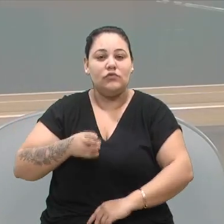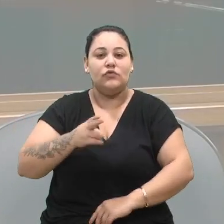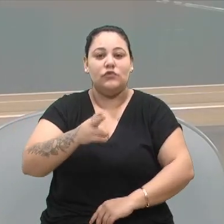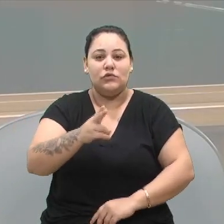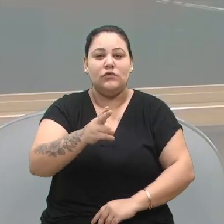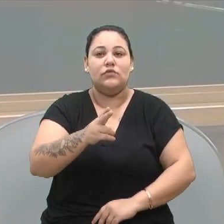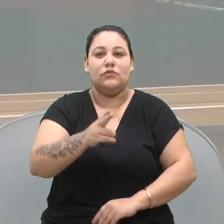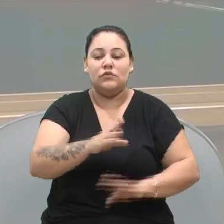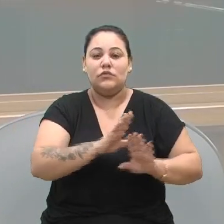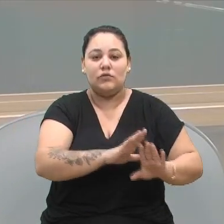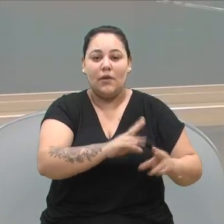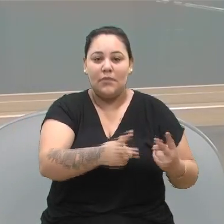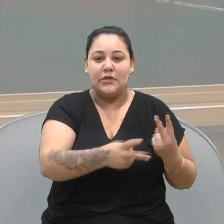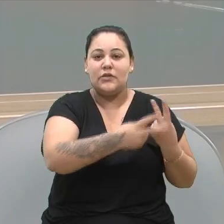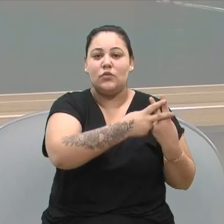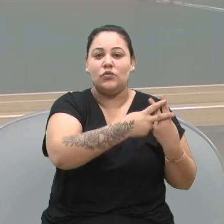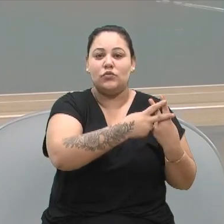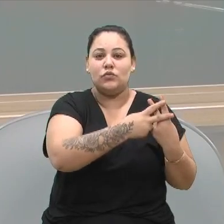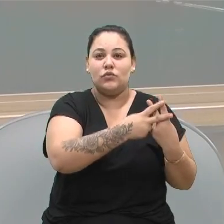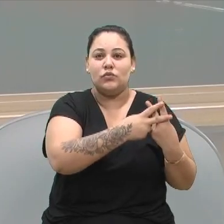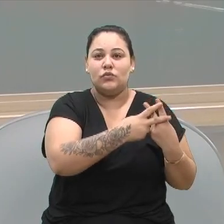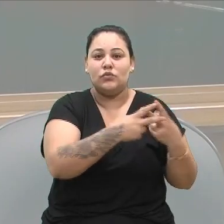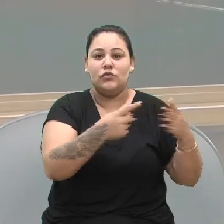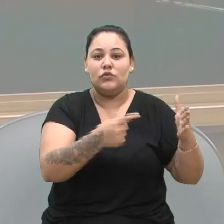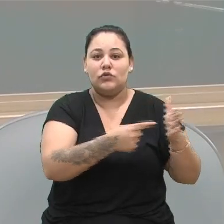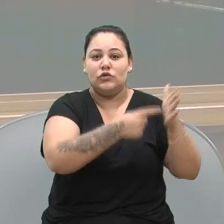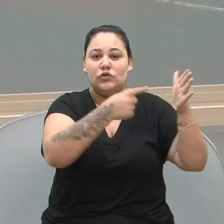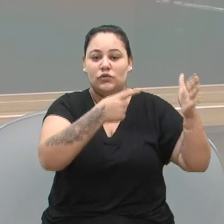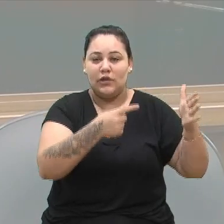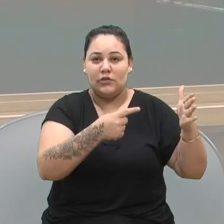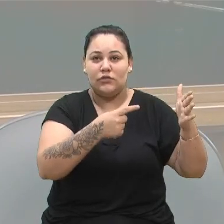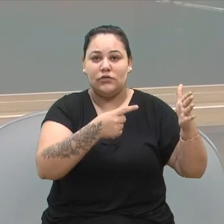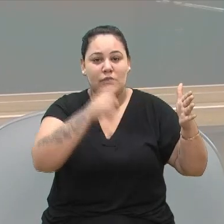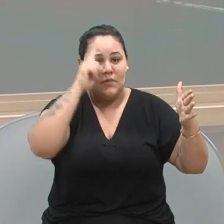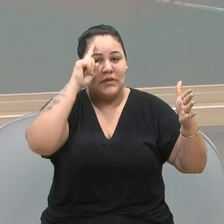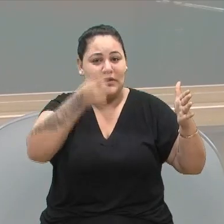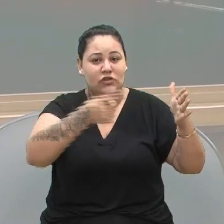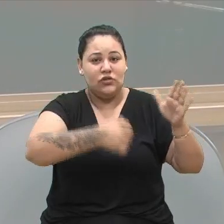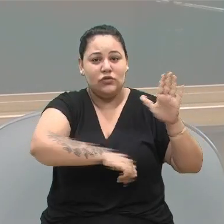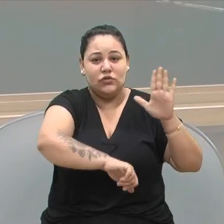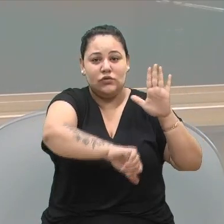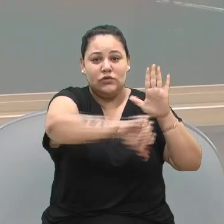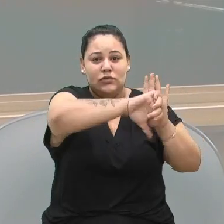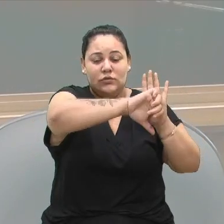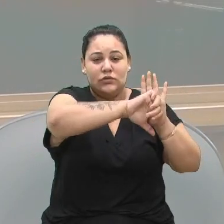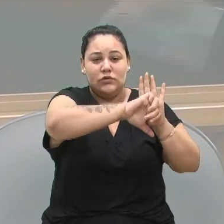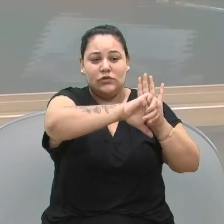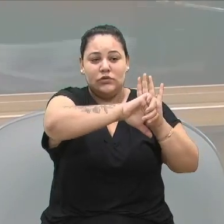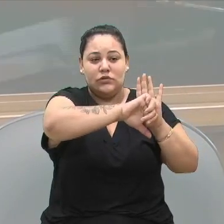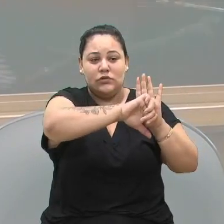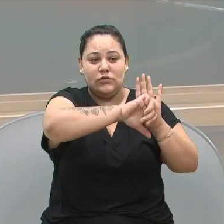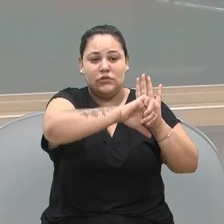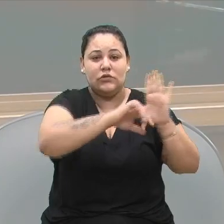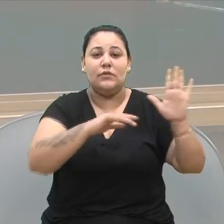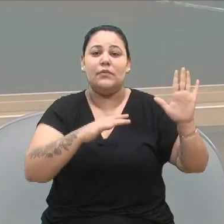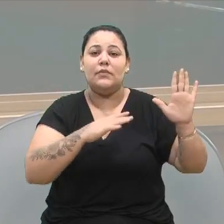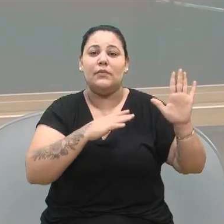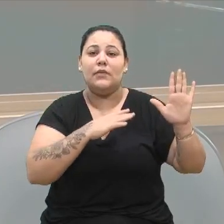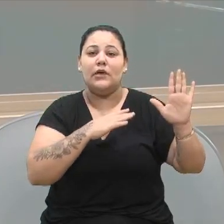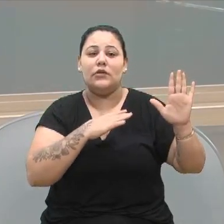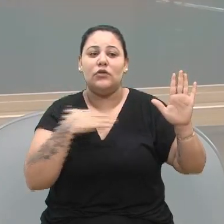prisão do denunciado de ser o mandante do crime que ceifou a vida da vereadora